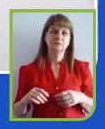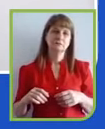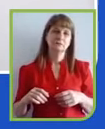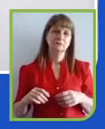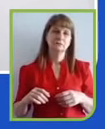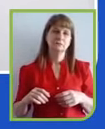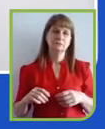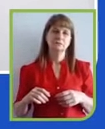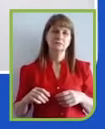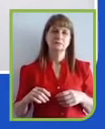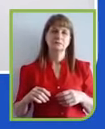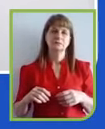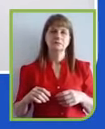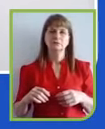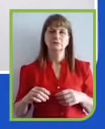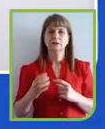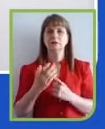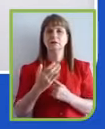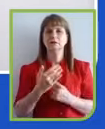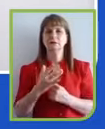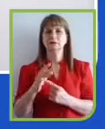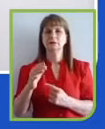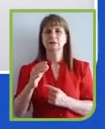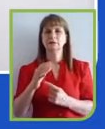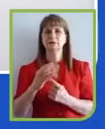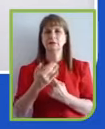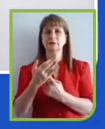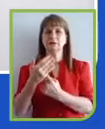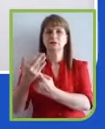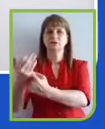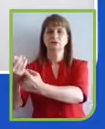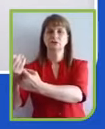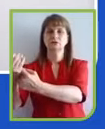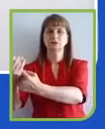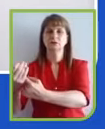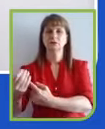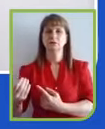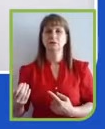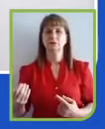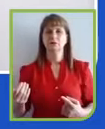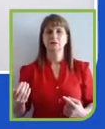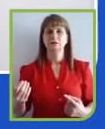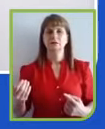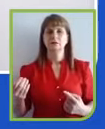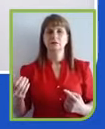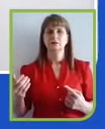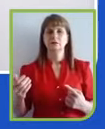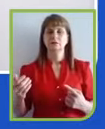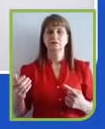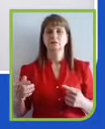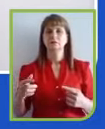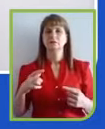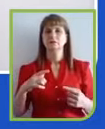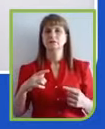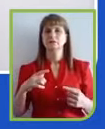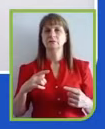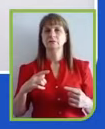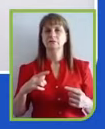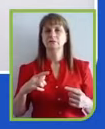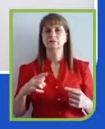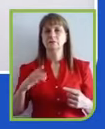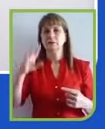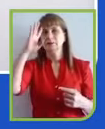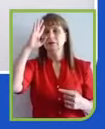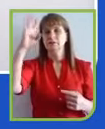tecnologias para mudanças climáticas, são vários processos que estão sendo colocados e principalmente para evitar